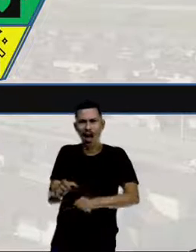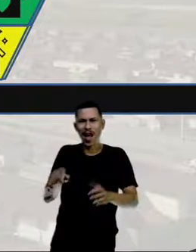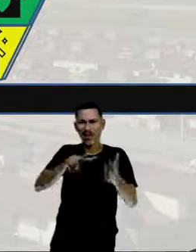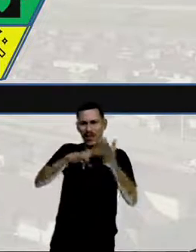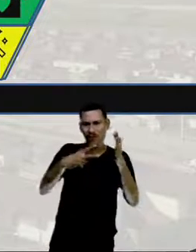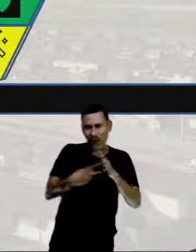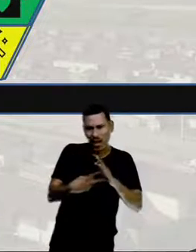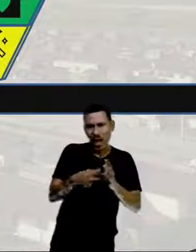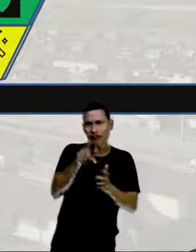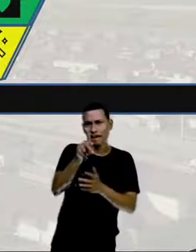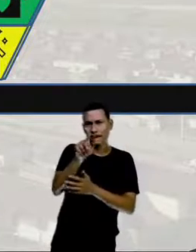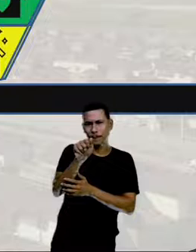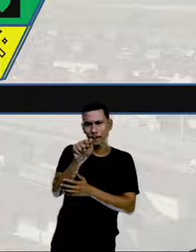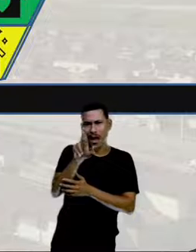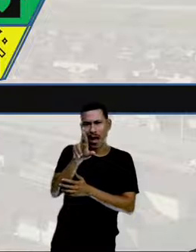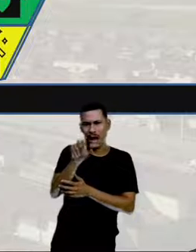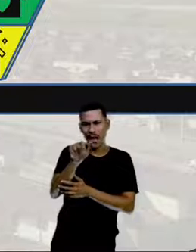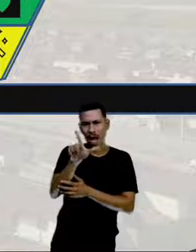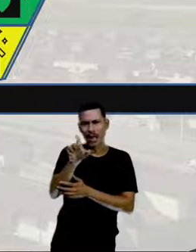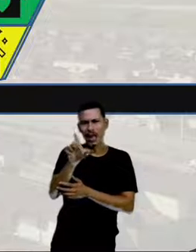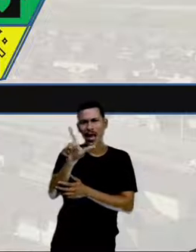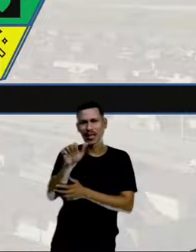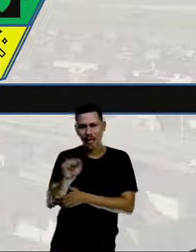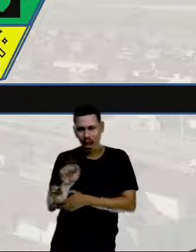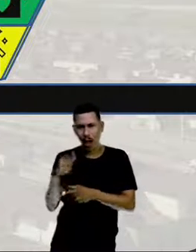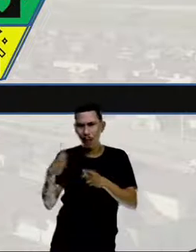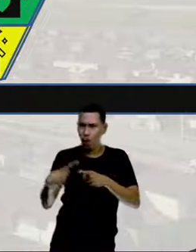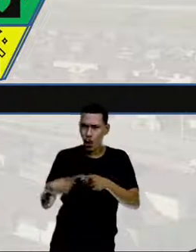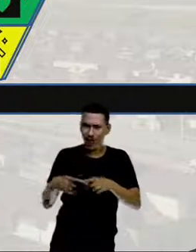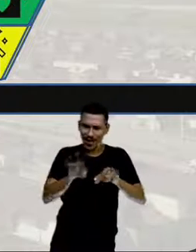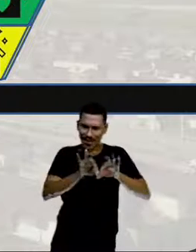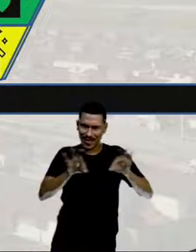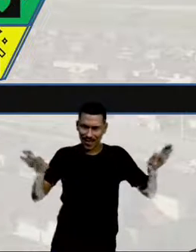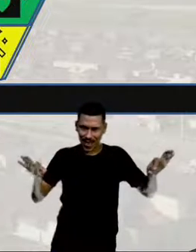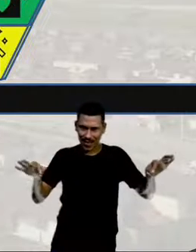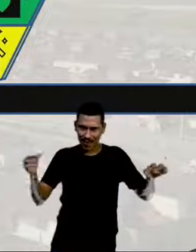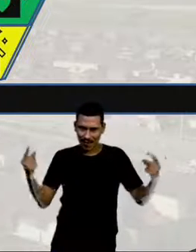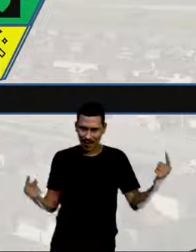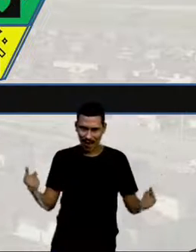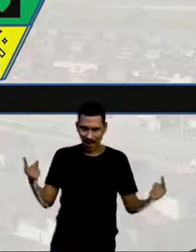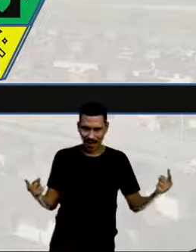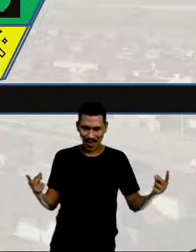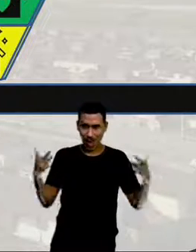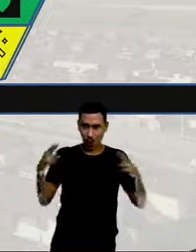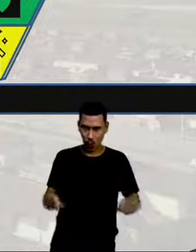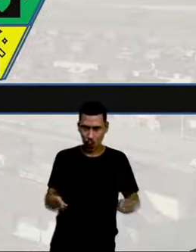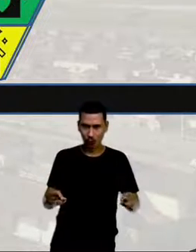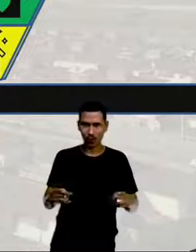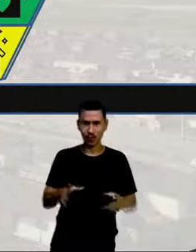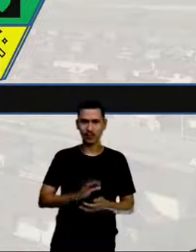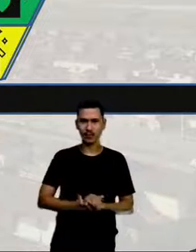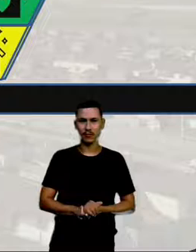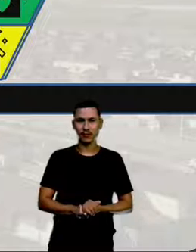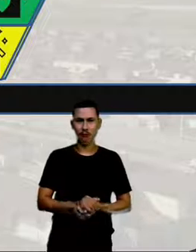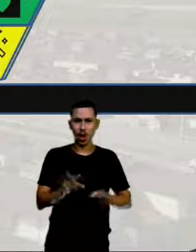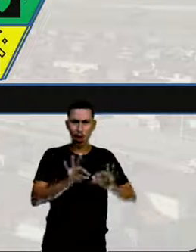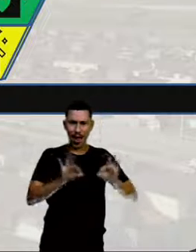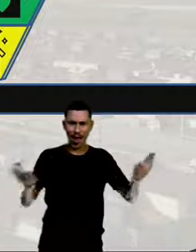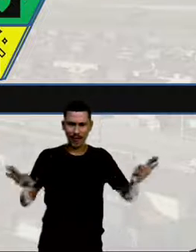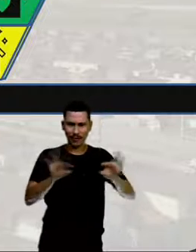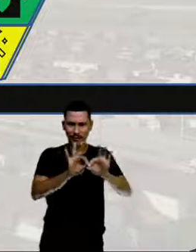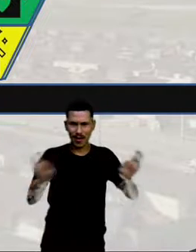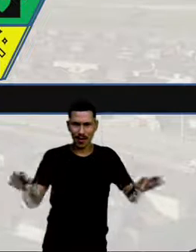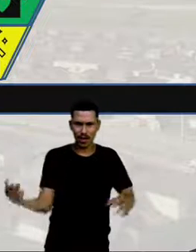mesma distância entre elas, tá bom? também nós percebemos que entre essas duas retas, ou essas